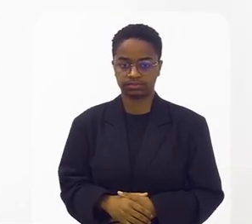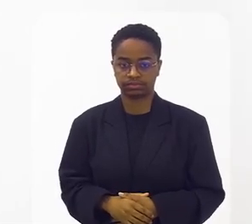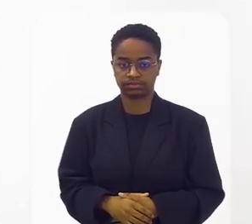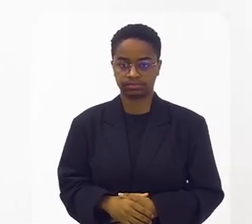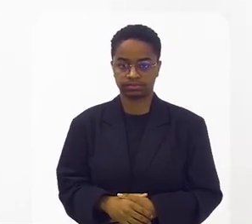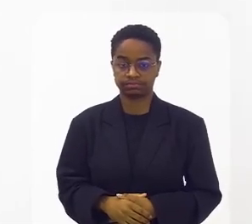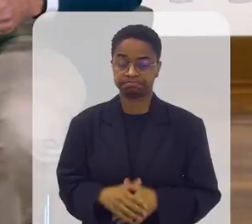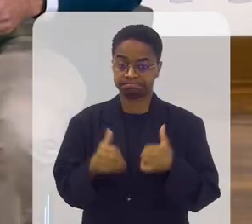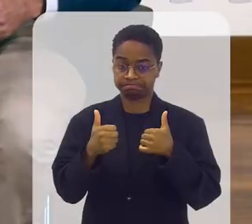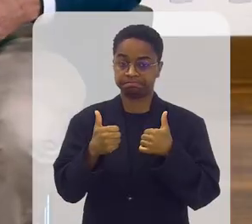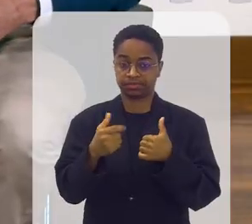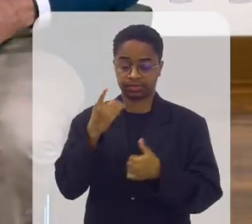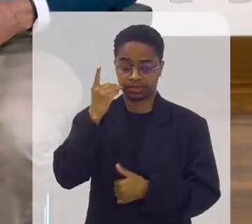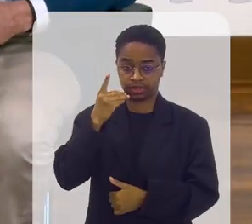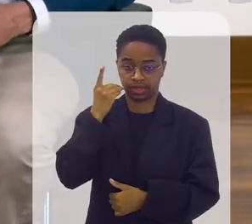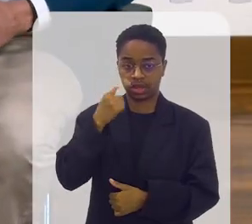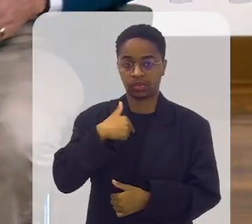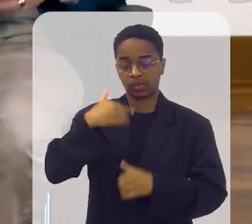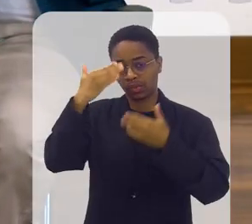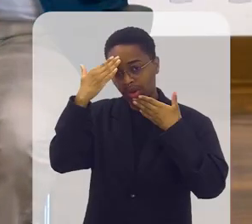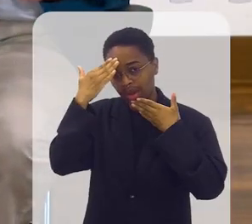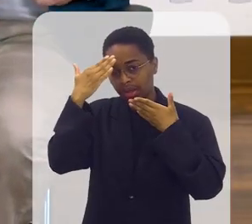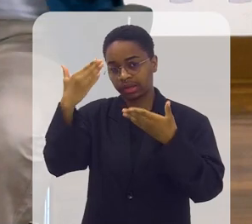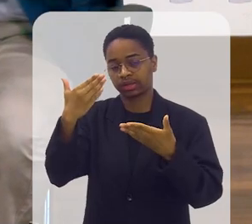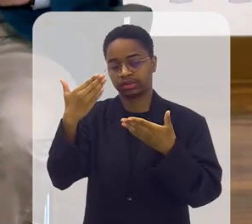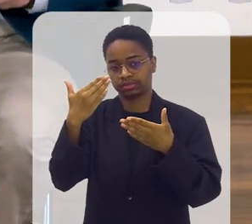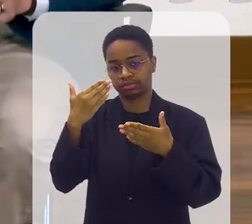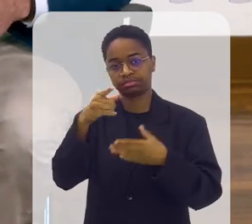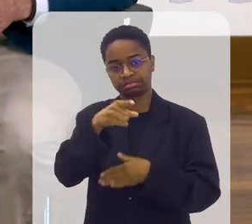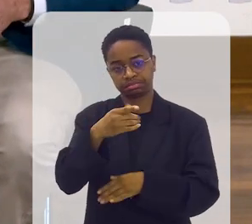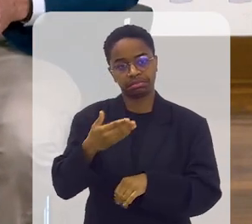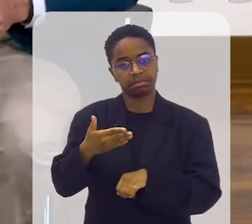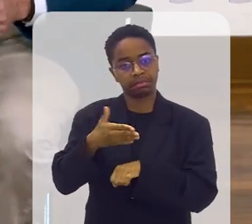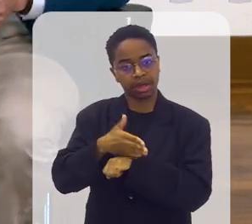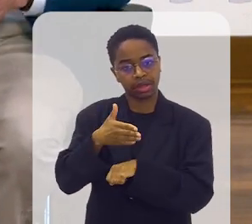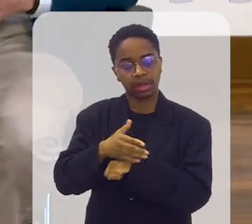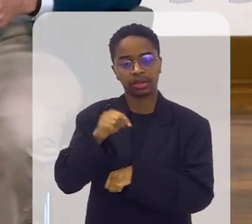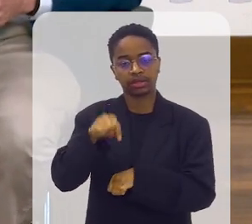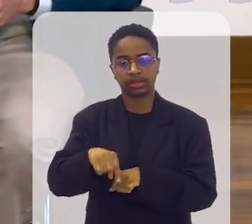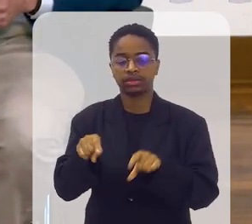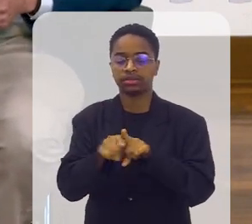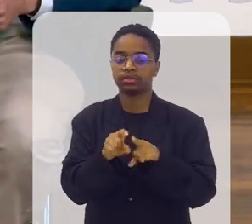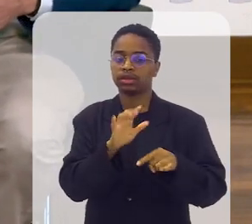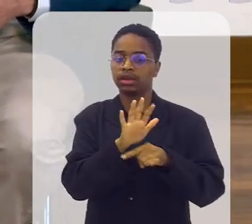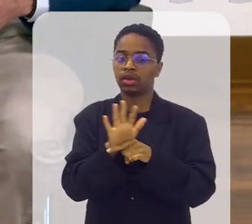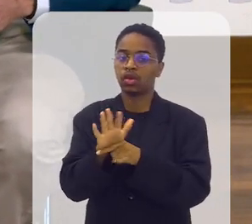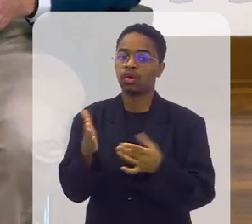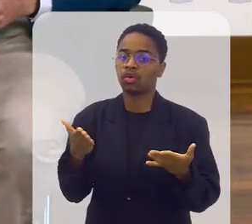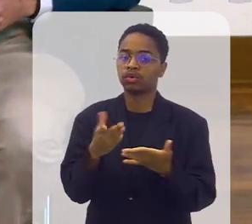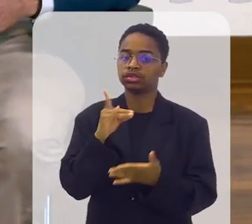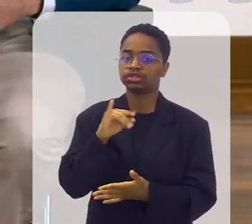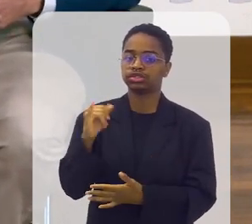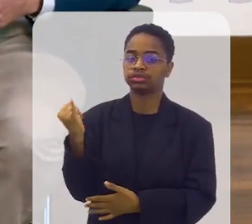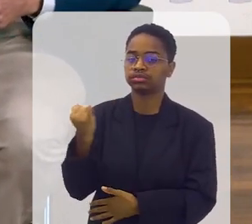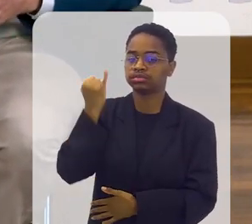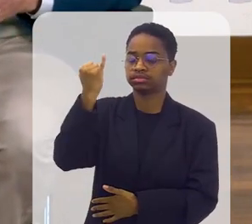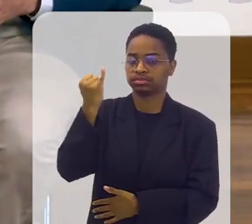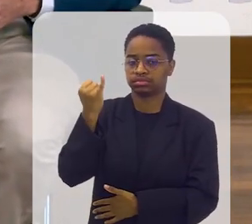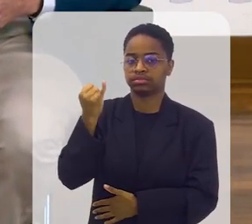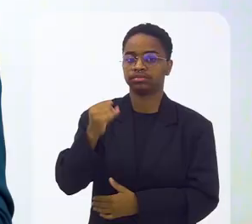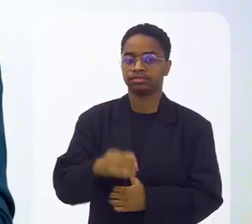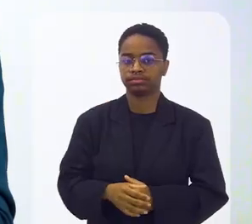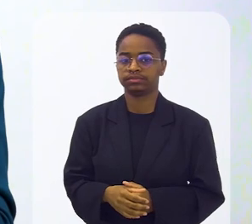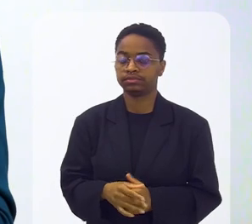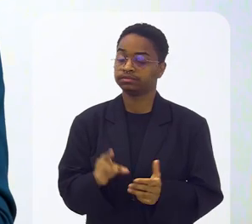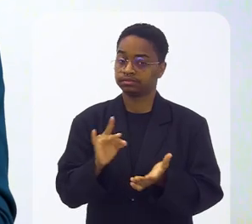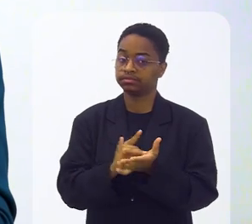96986 8808. Muito bem, deputada. Eu agradeço muitíssimo a sua participação, a sua contribuição nesse dia tão importante.